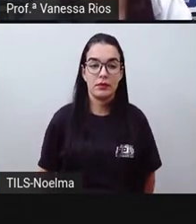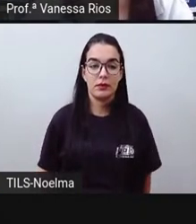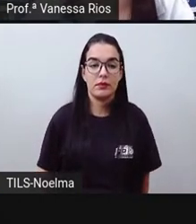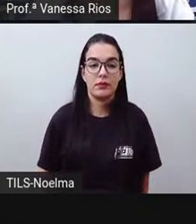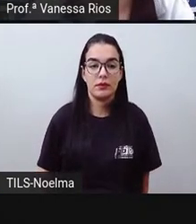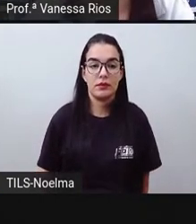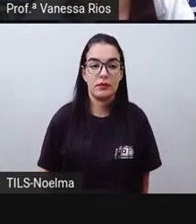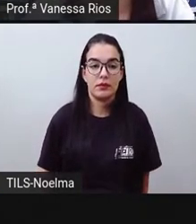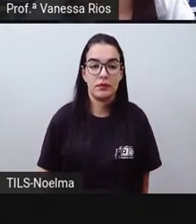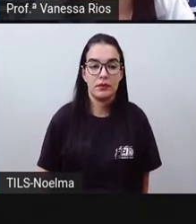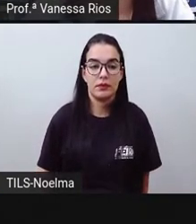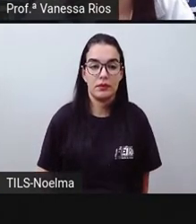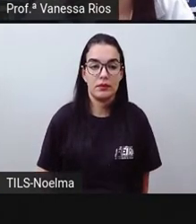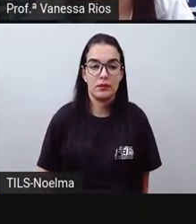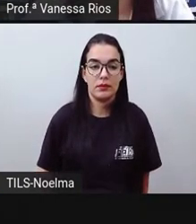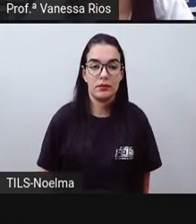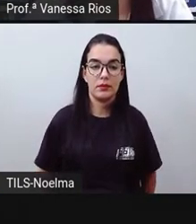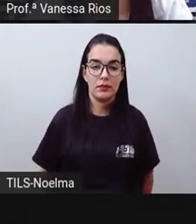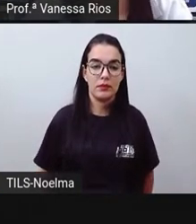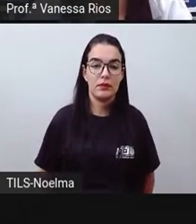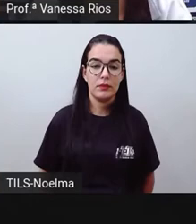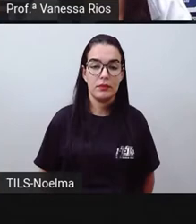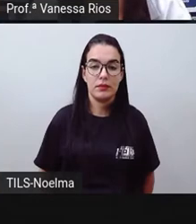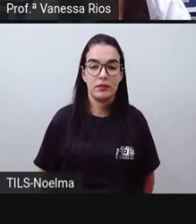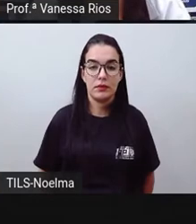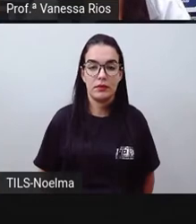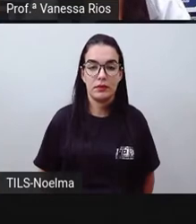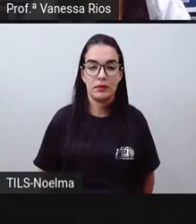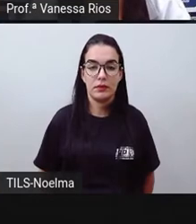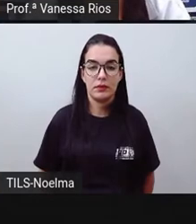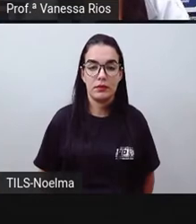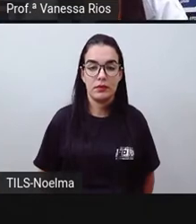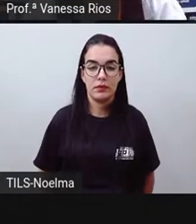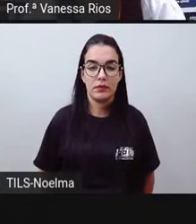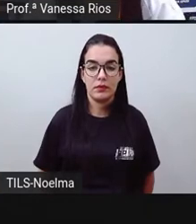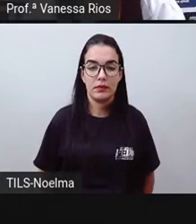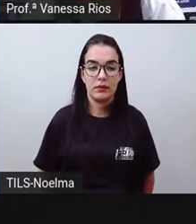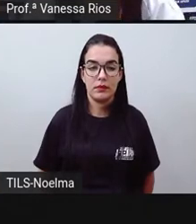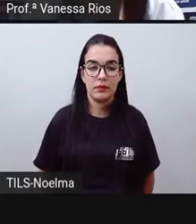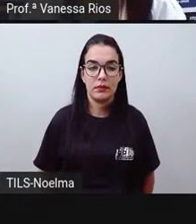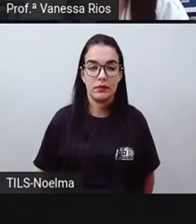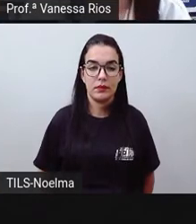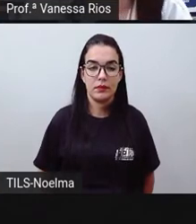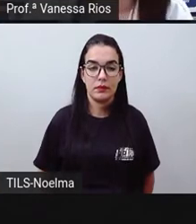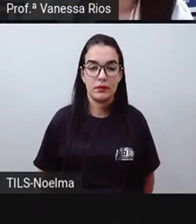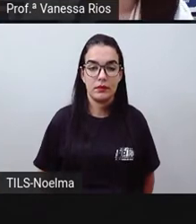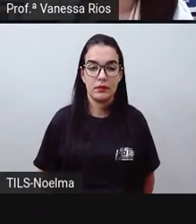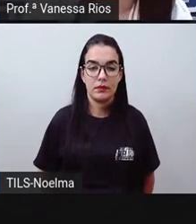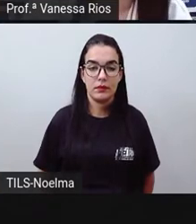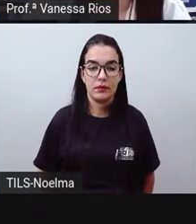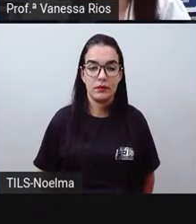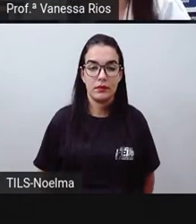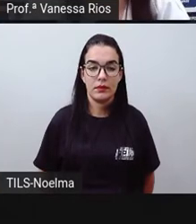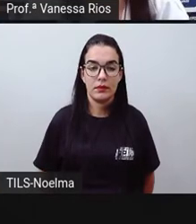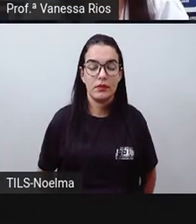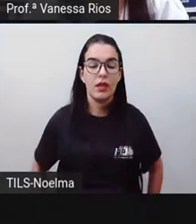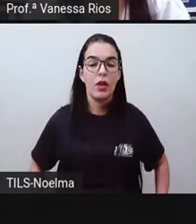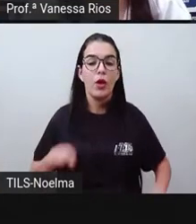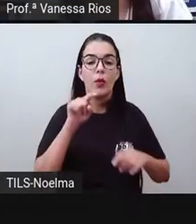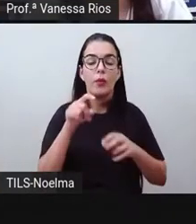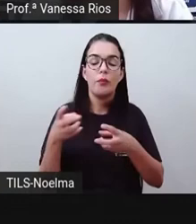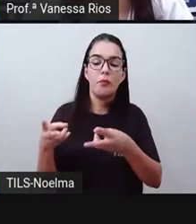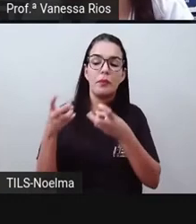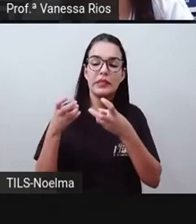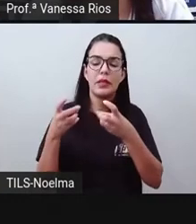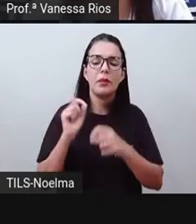chão e assim por diante. Aqui se trata das estradas pavimentadas. O a gente consegue observar, né?